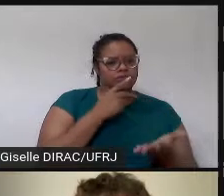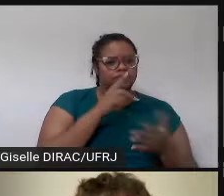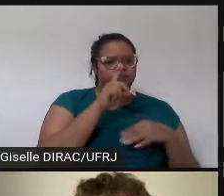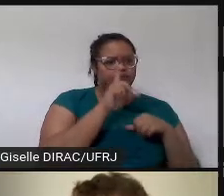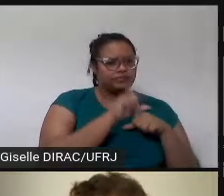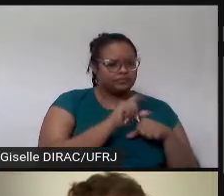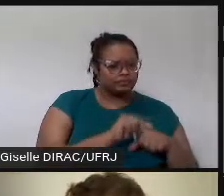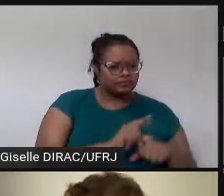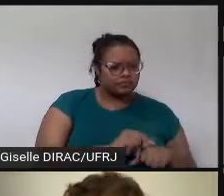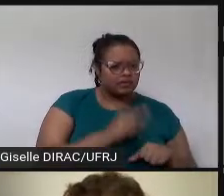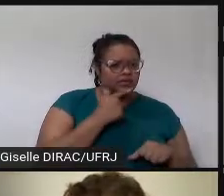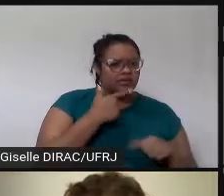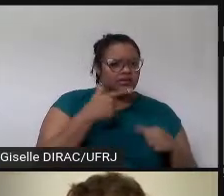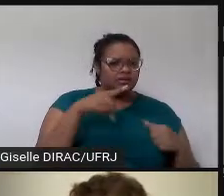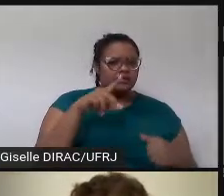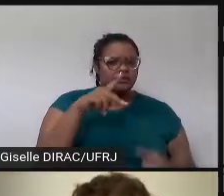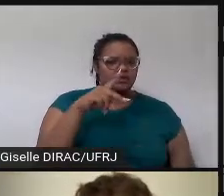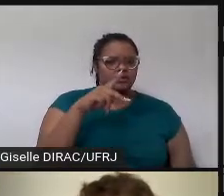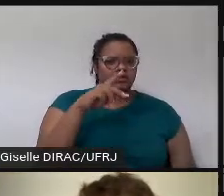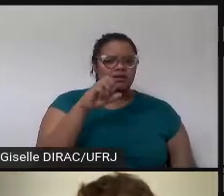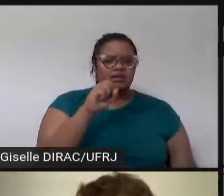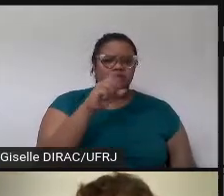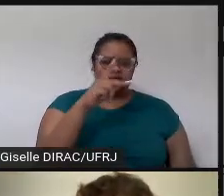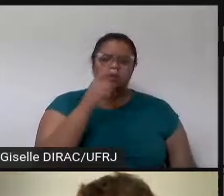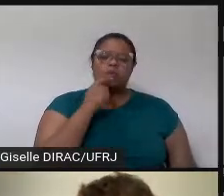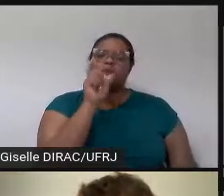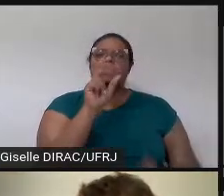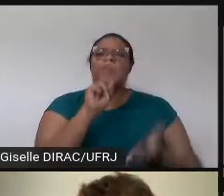linguística, eu traduzi a speech como...